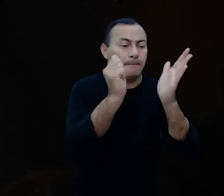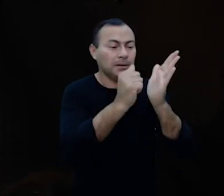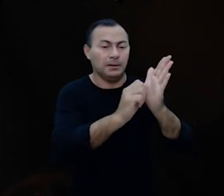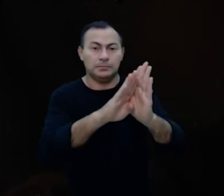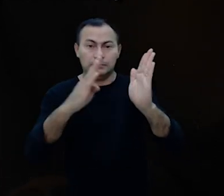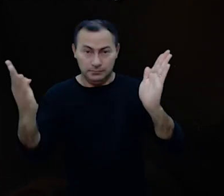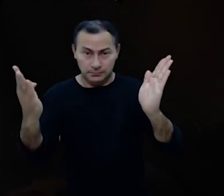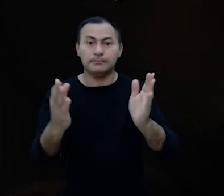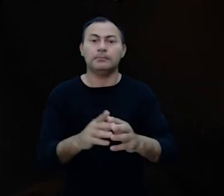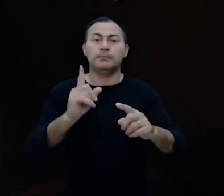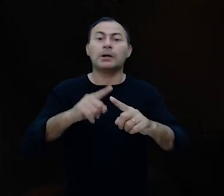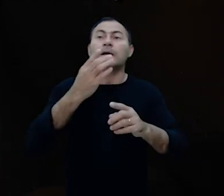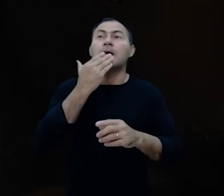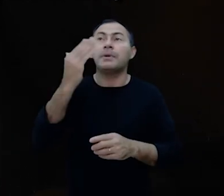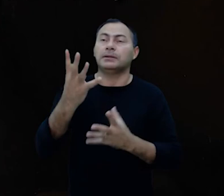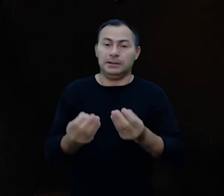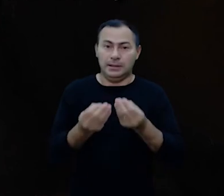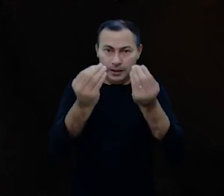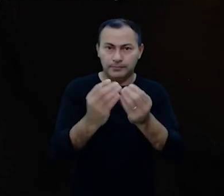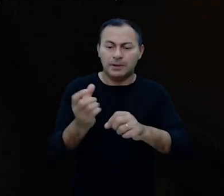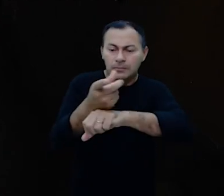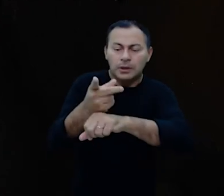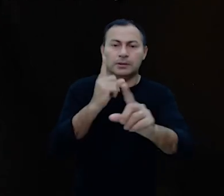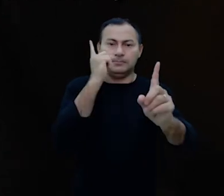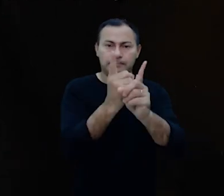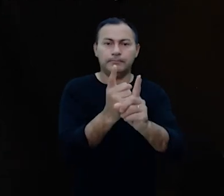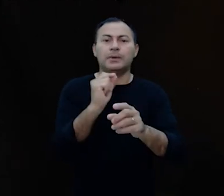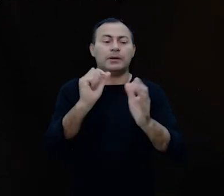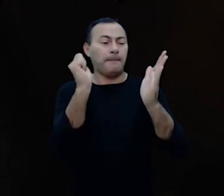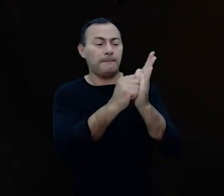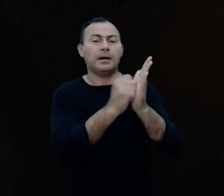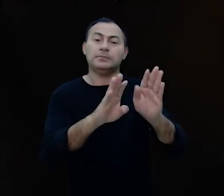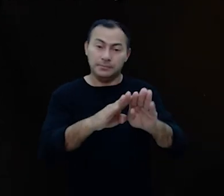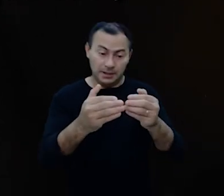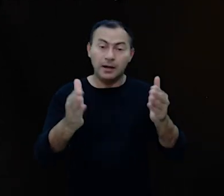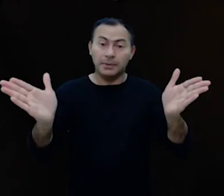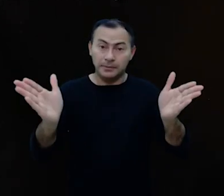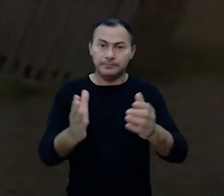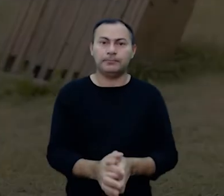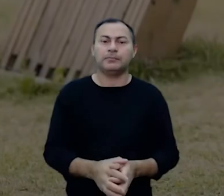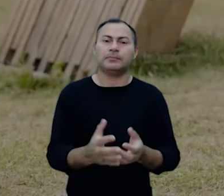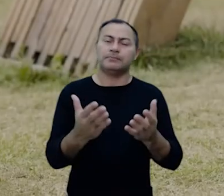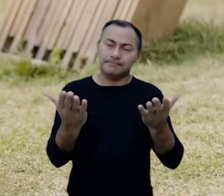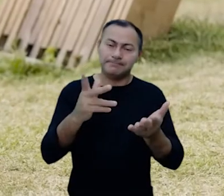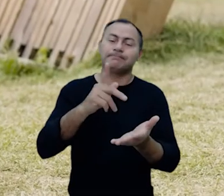bater e abrir-se-vos-á porque aquele que pede recebe o que busca encontra e o que bate se abre querido ouvinte